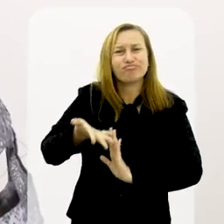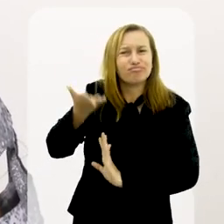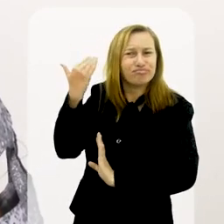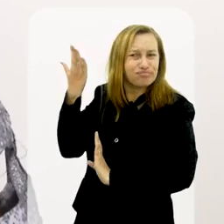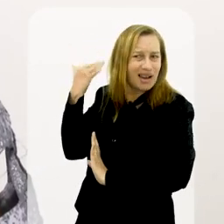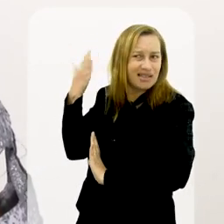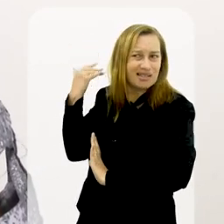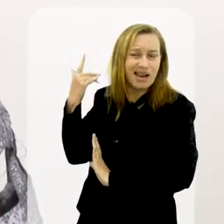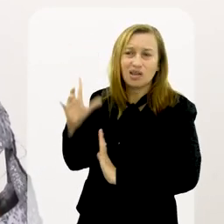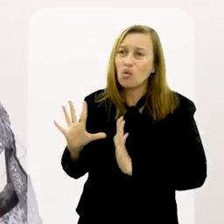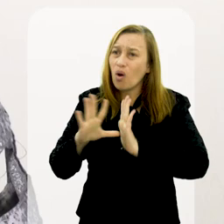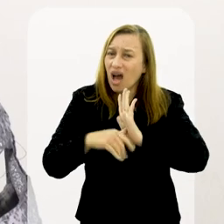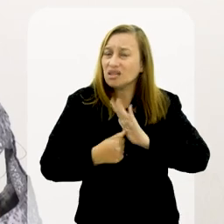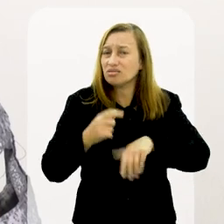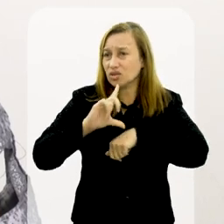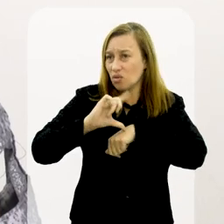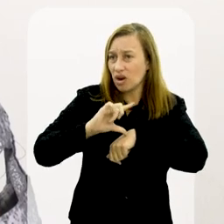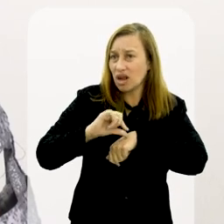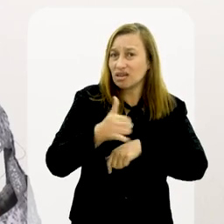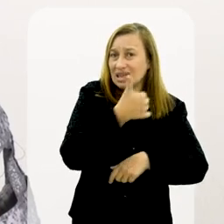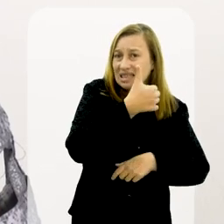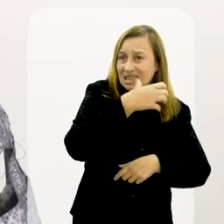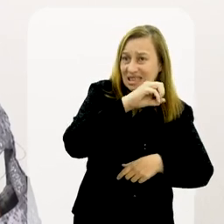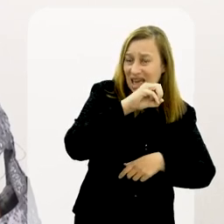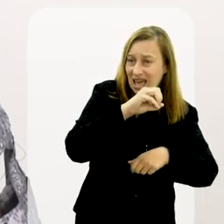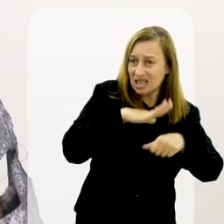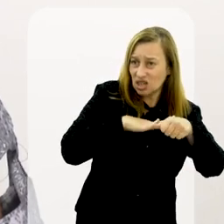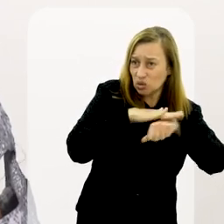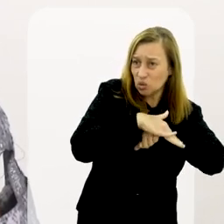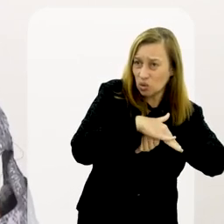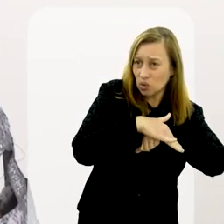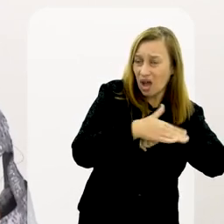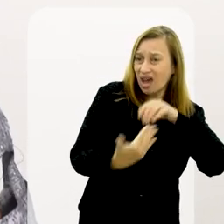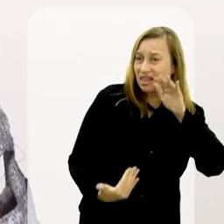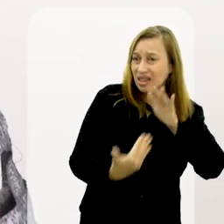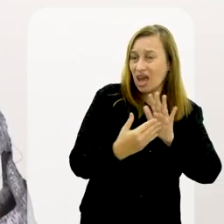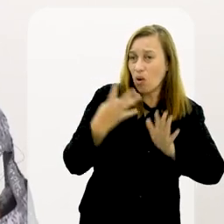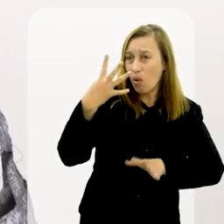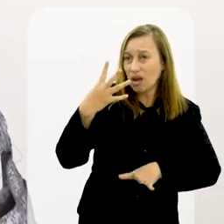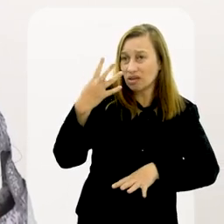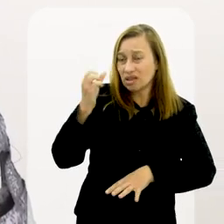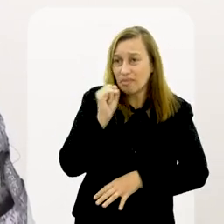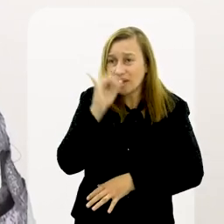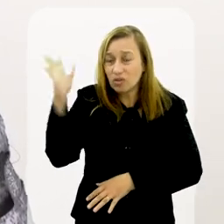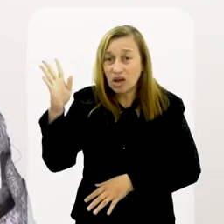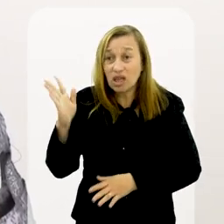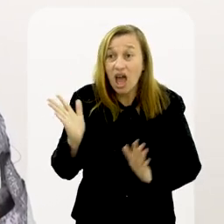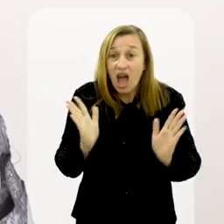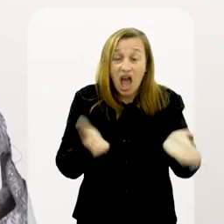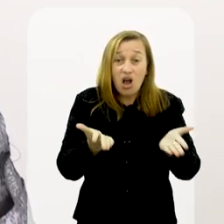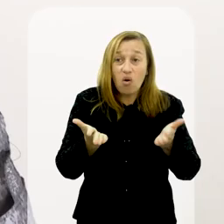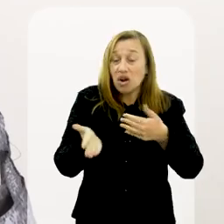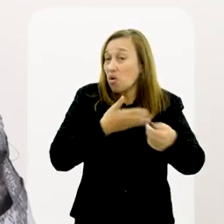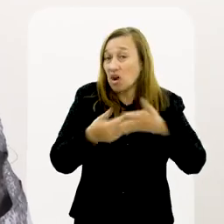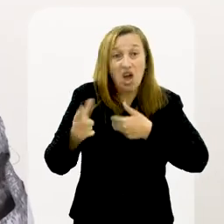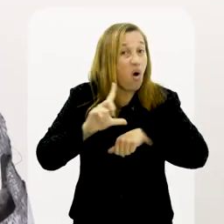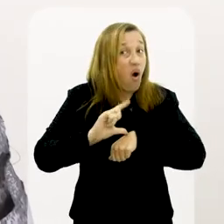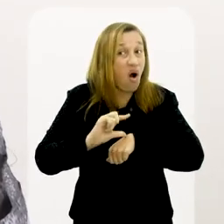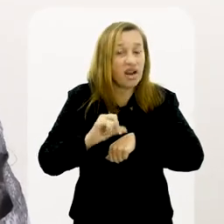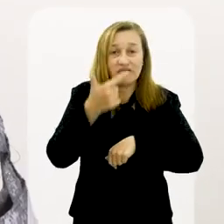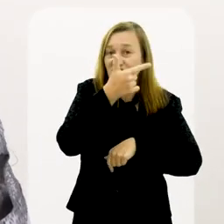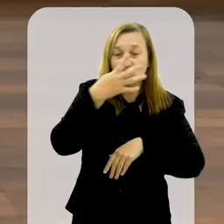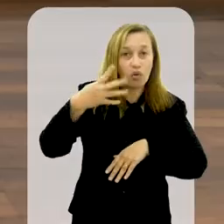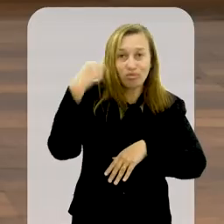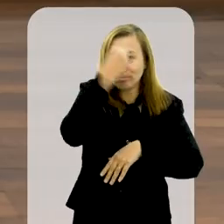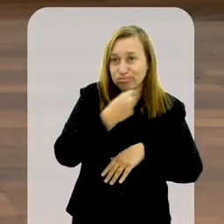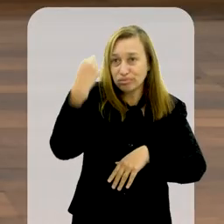Não. Antigamente, o ladrão tinha horário de 10 às 4 da manhã. Ele agora é full. 24